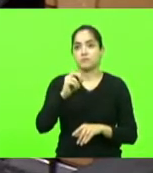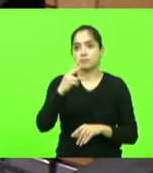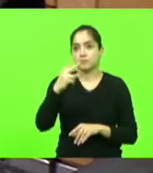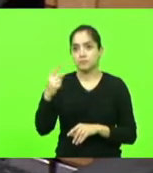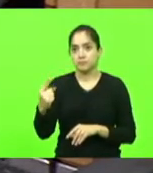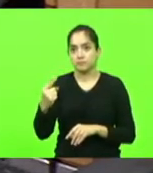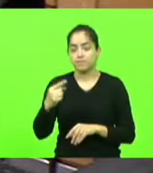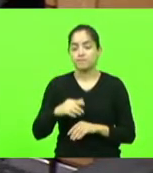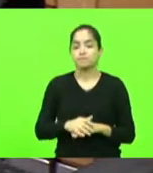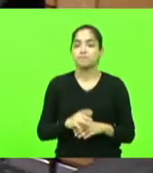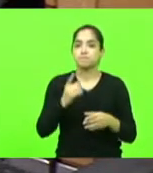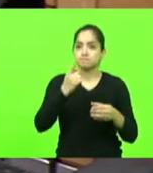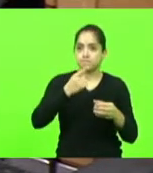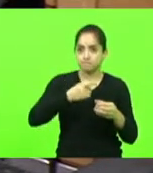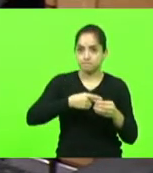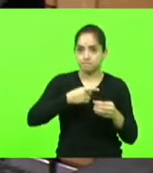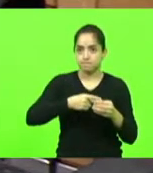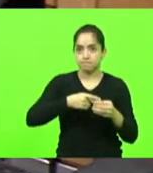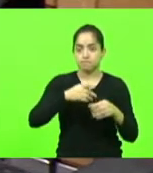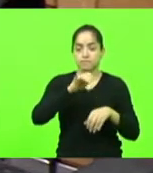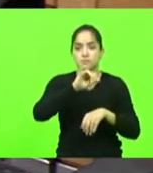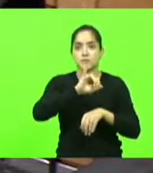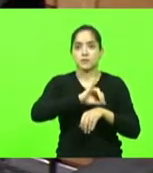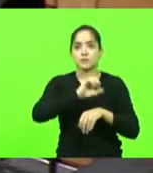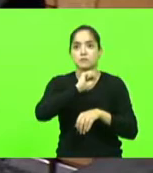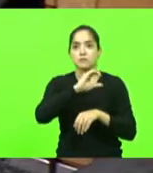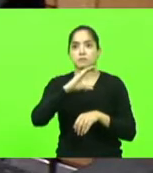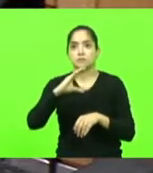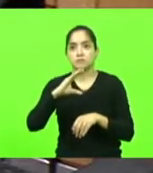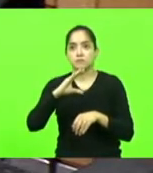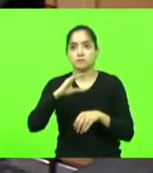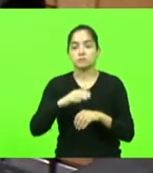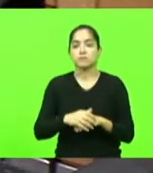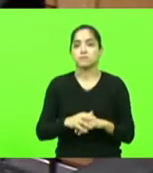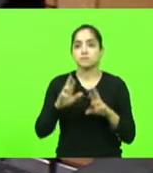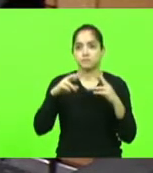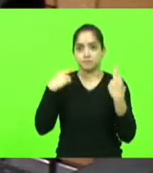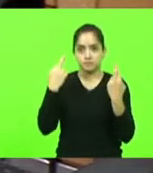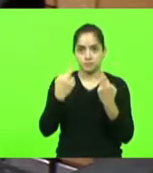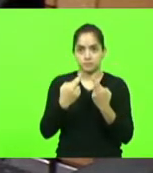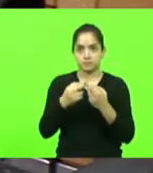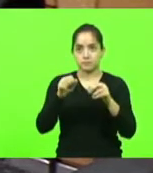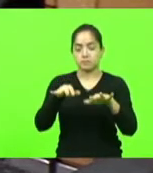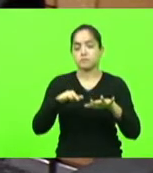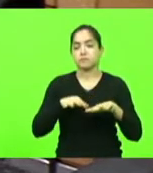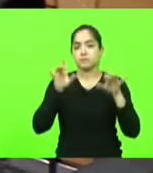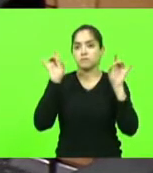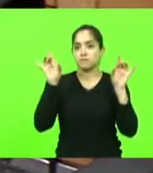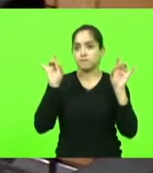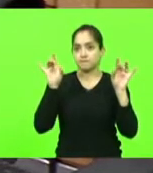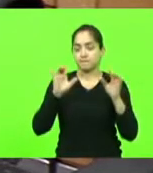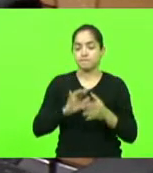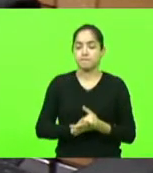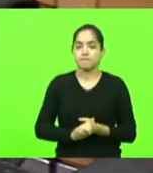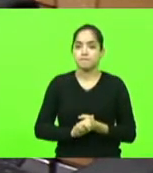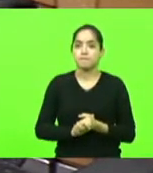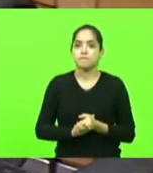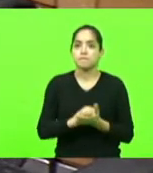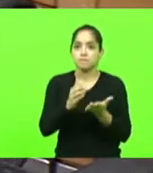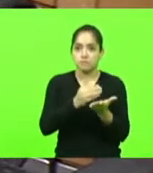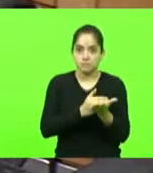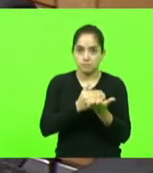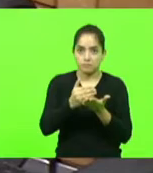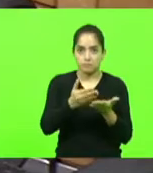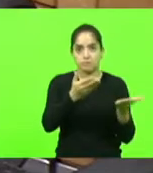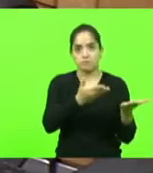nesta capital, reuniram-se à Assembleia Legislativa em sessão especial. Dando início à solenidade,